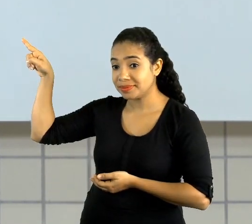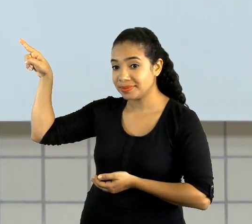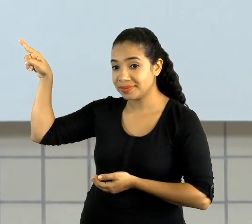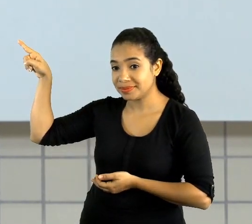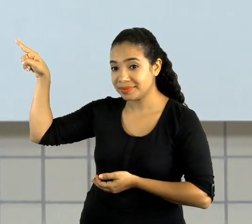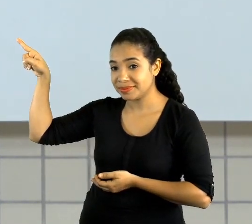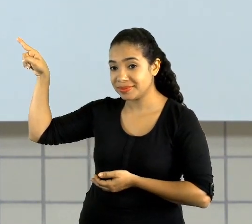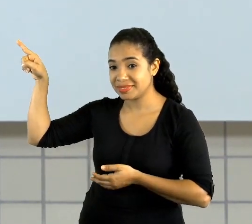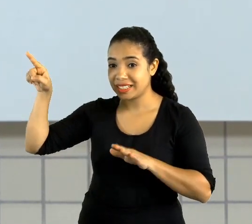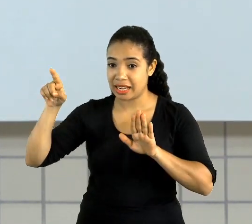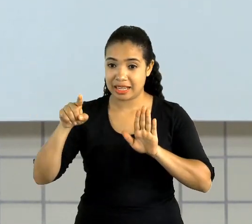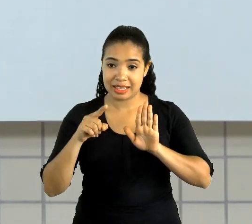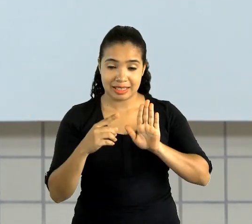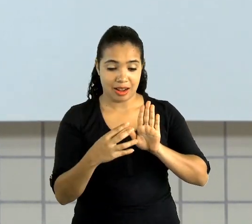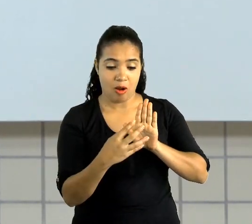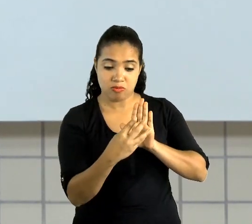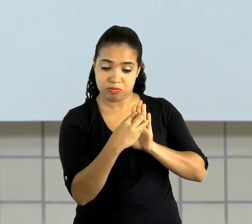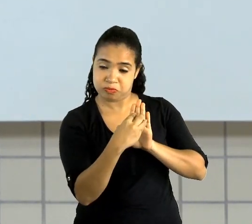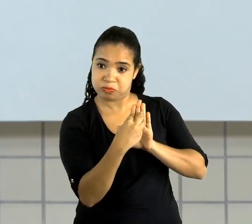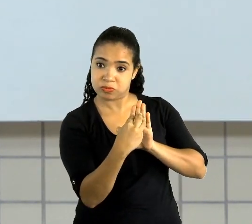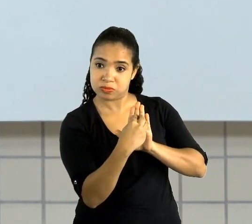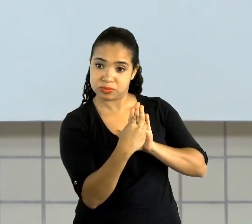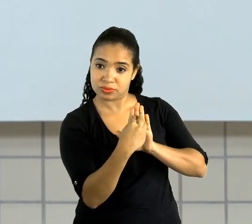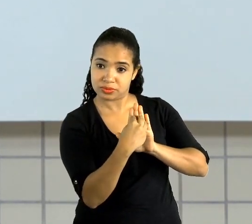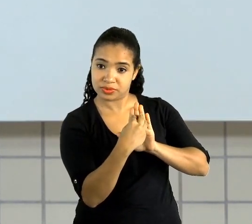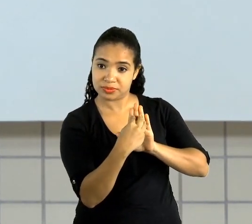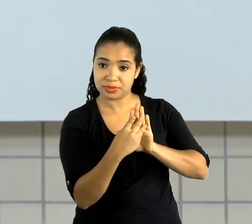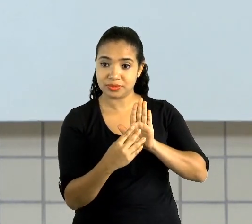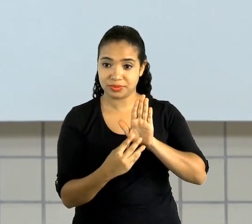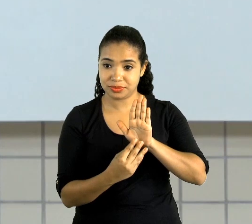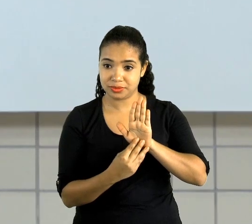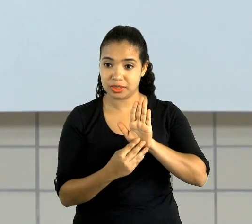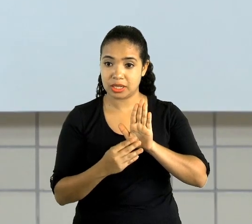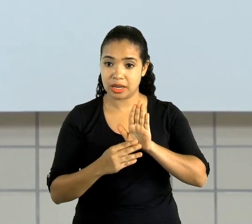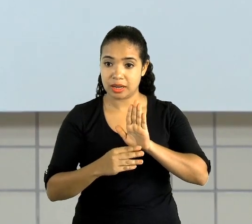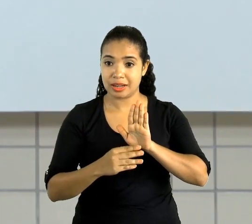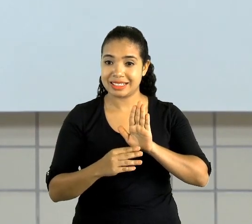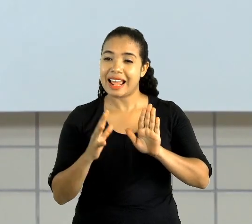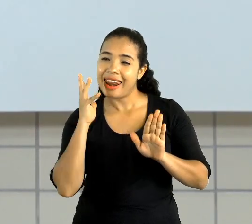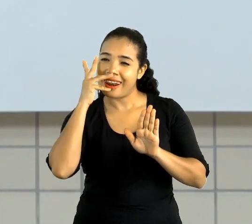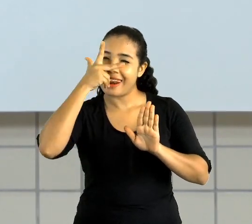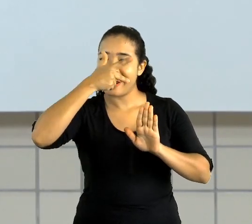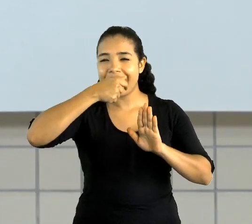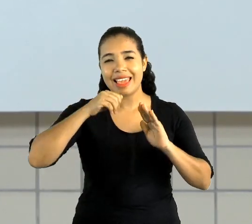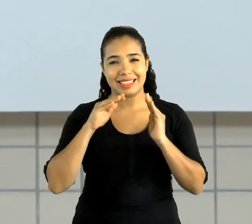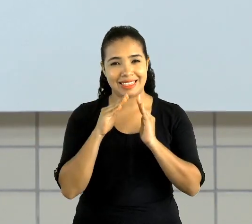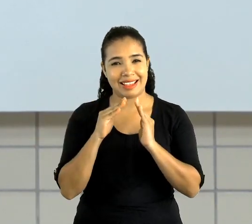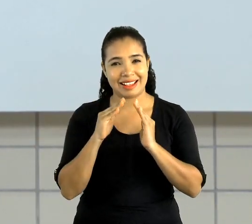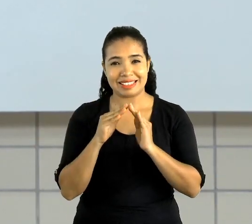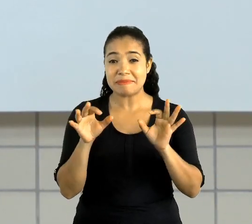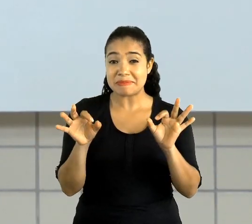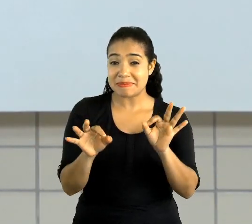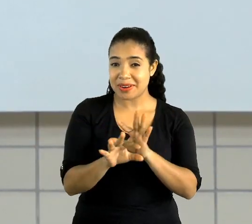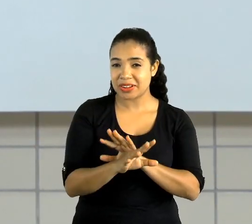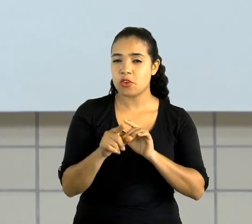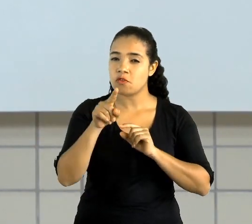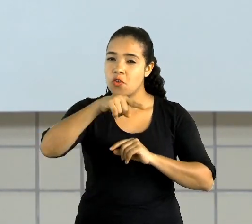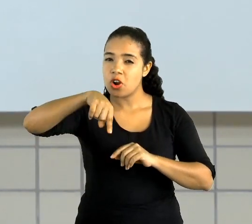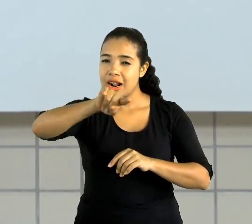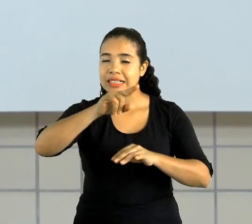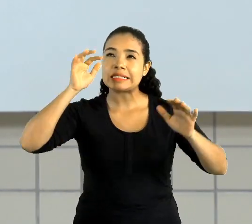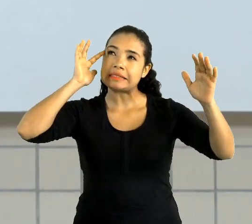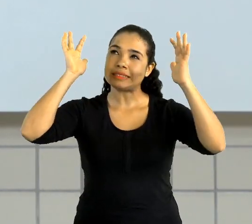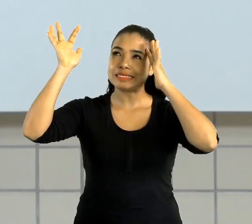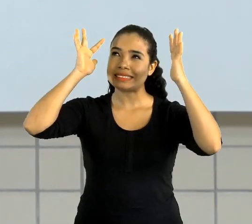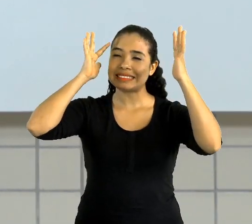Tem que segurar um pouquinho, né? Para ficar pronto. Linda a nossa casinha. E vocês podem usar a imaginação e